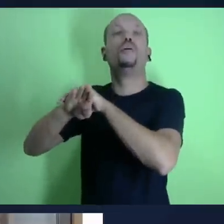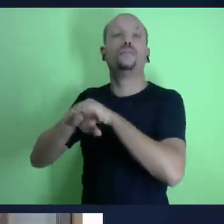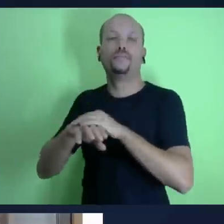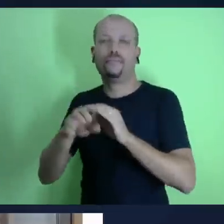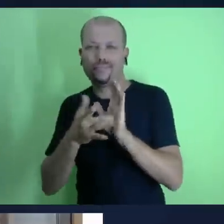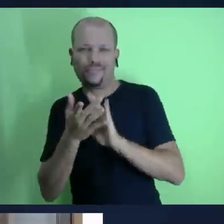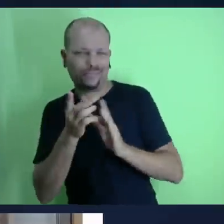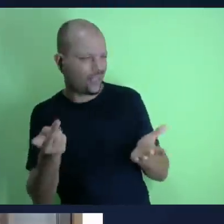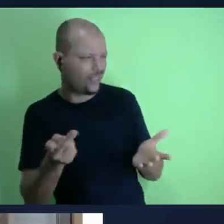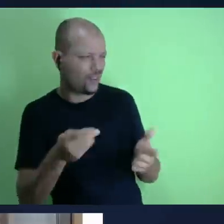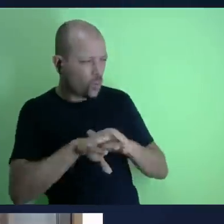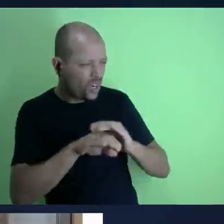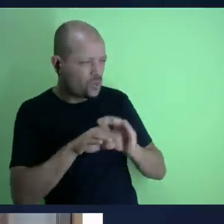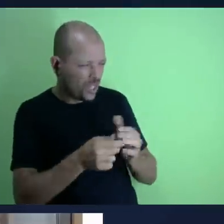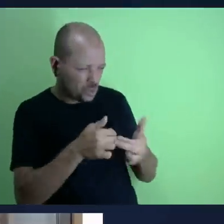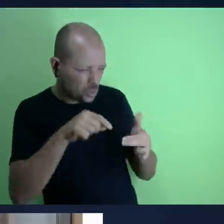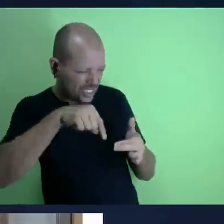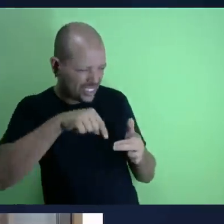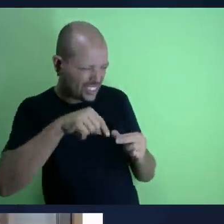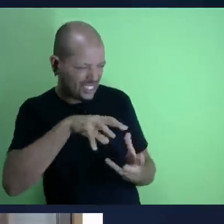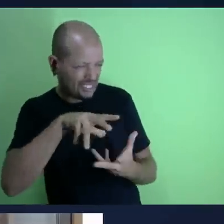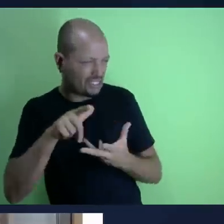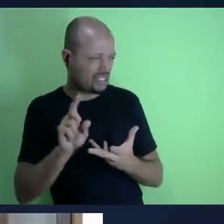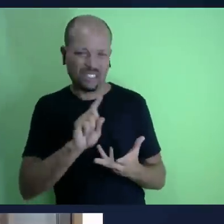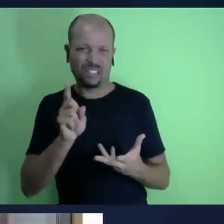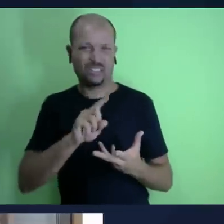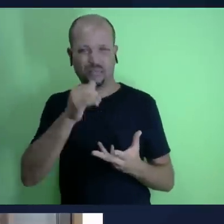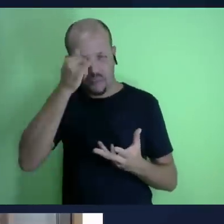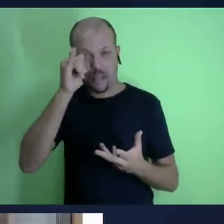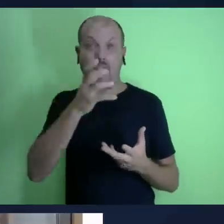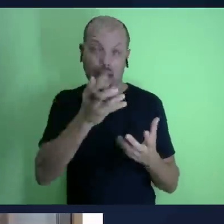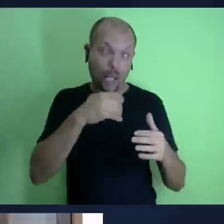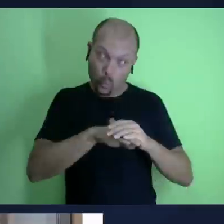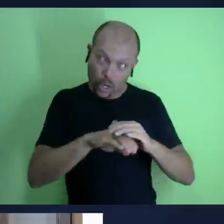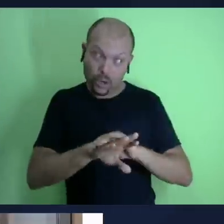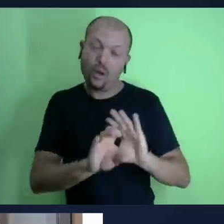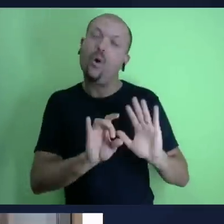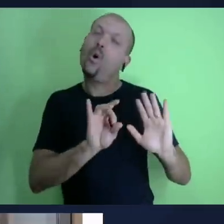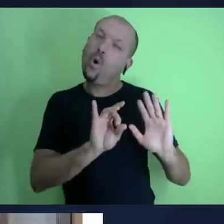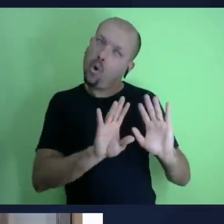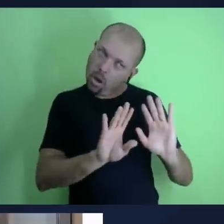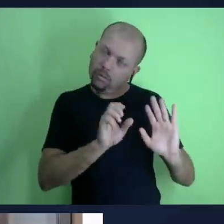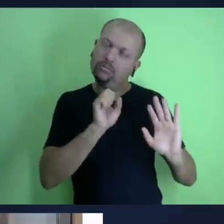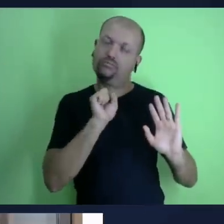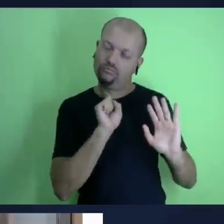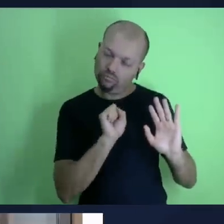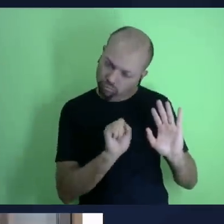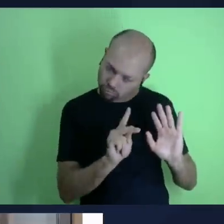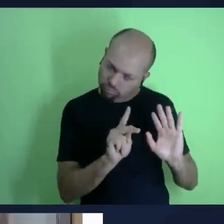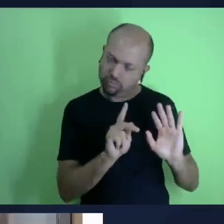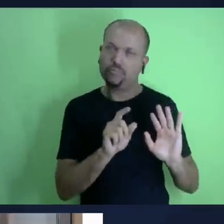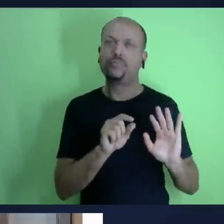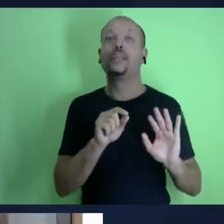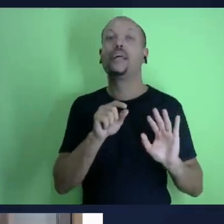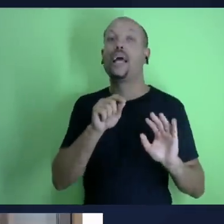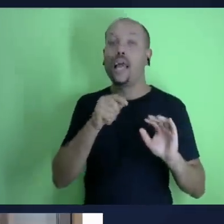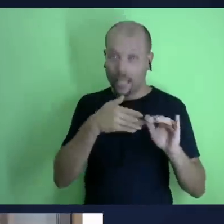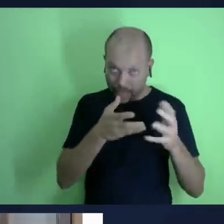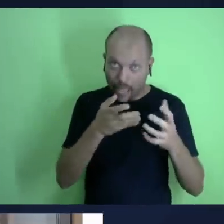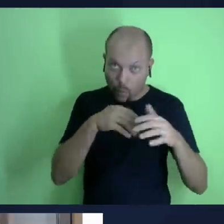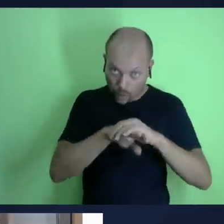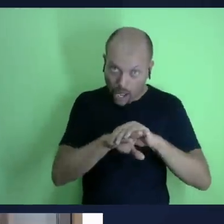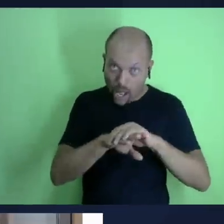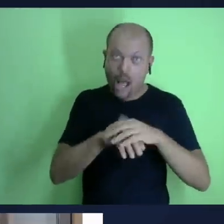que no céu segundo os relatos de apocalipse né nós vamos ter as portas de